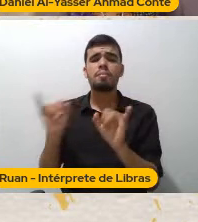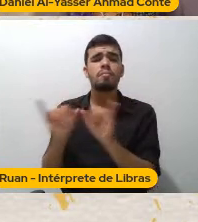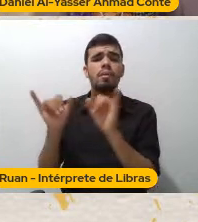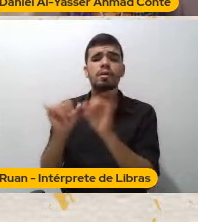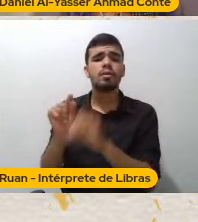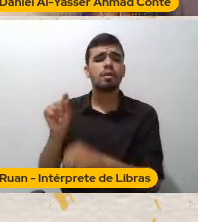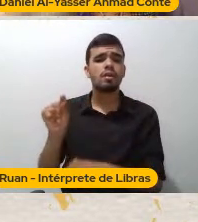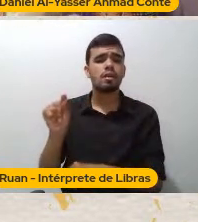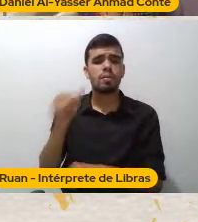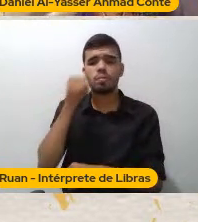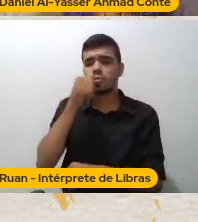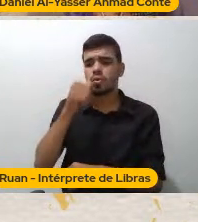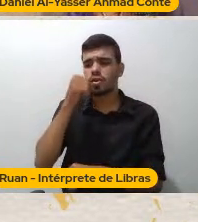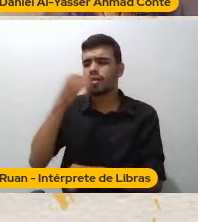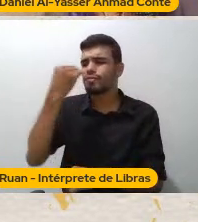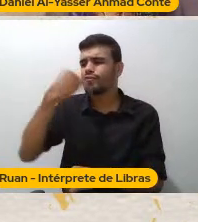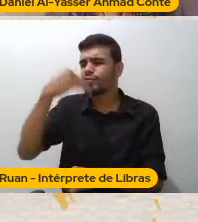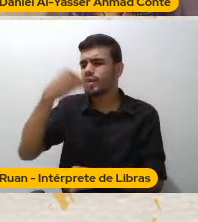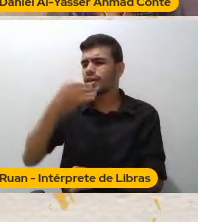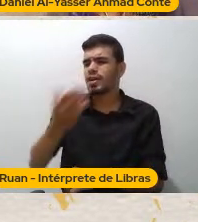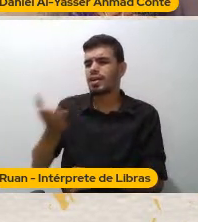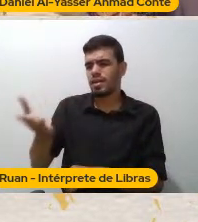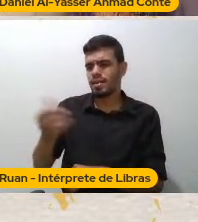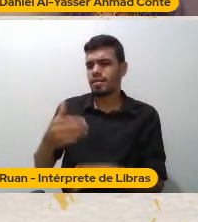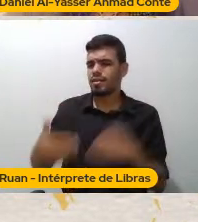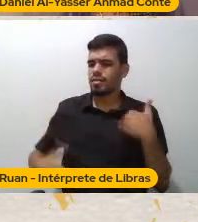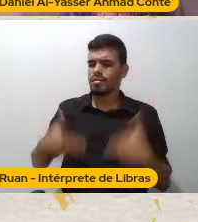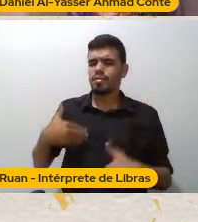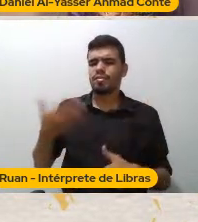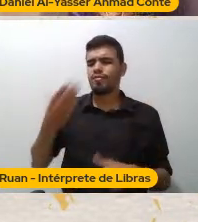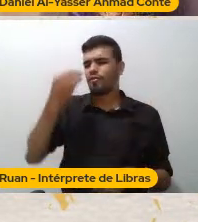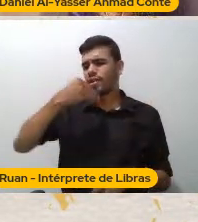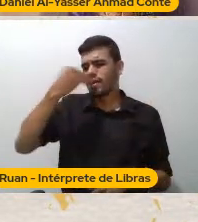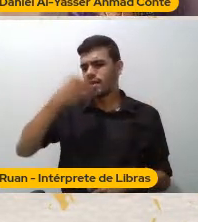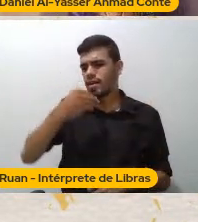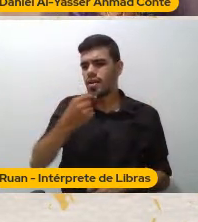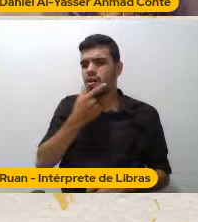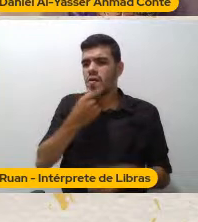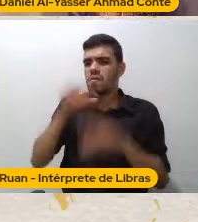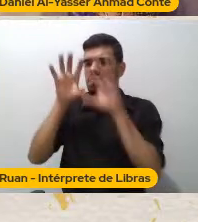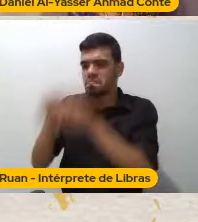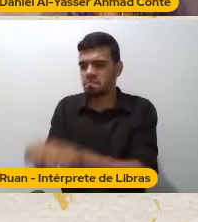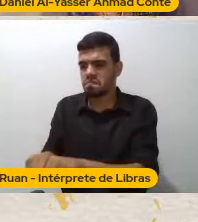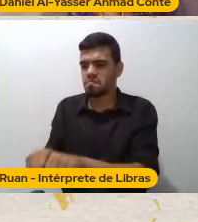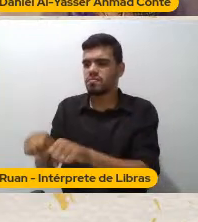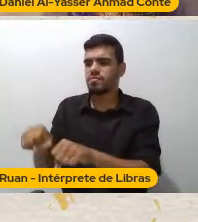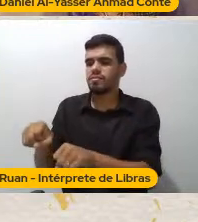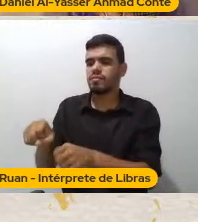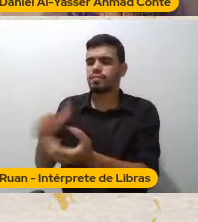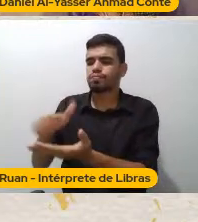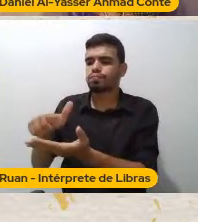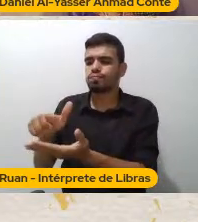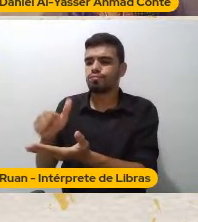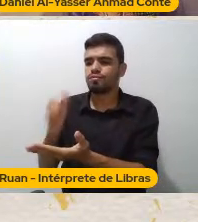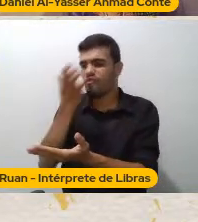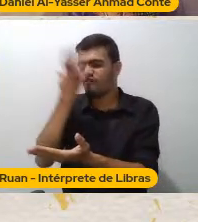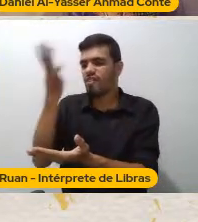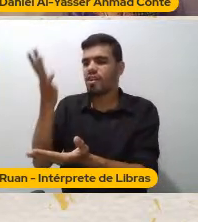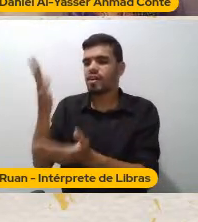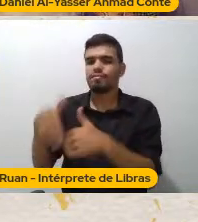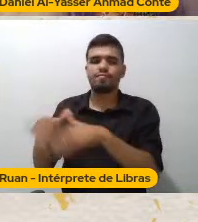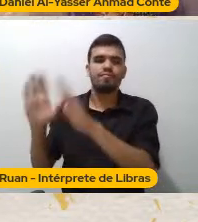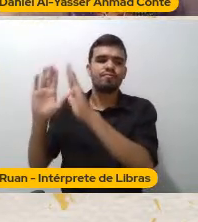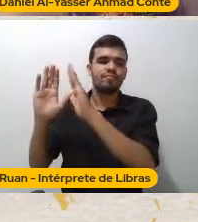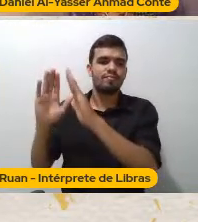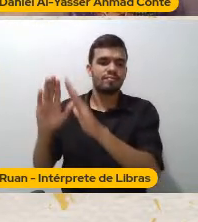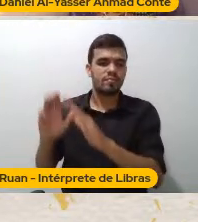Nessa vulnerabilidade Territorial Do próprio corpo É colocar É colocar o homem Como um ser imediato Da Da